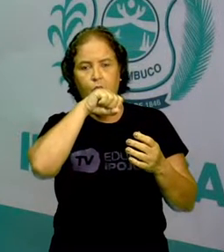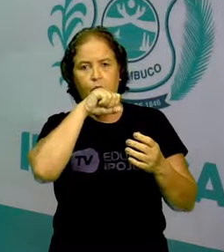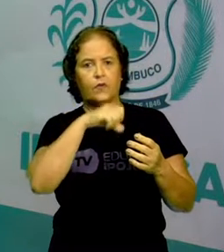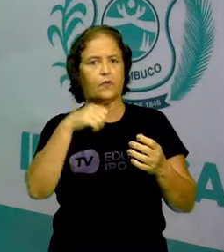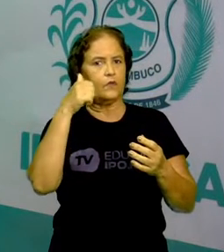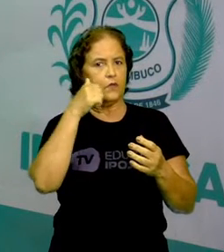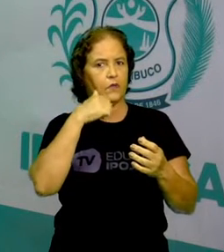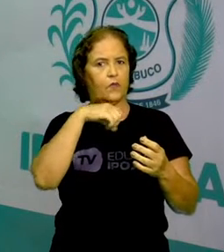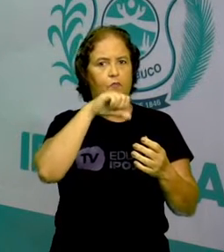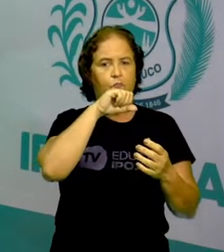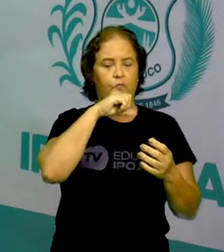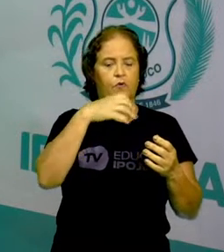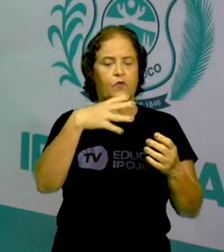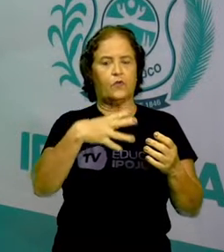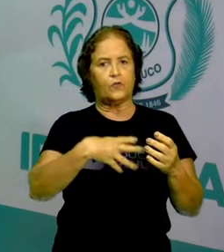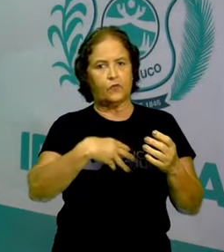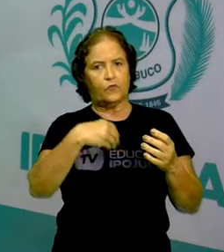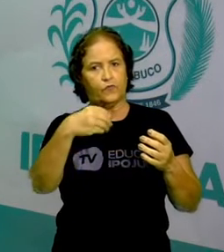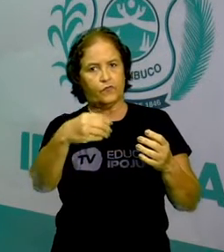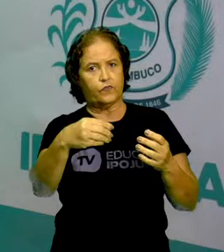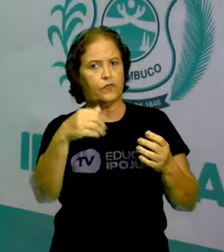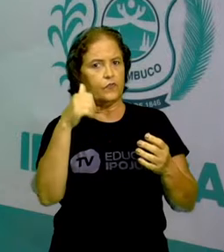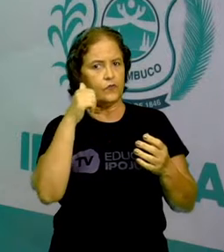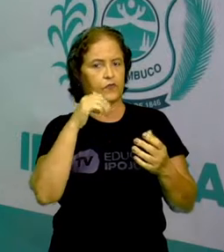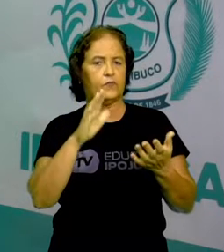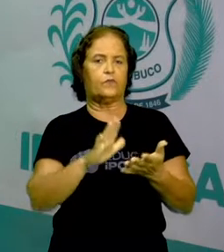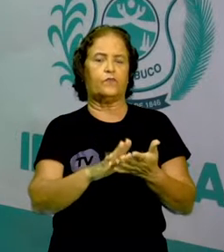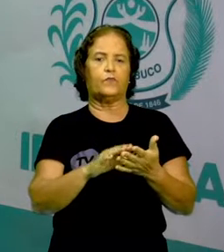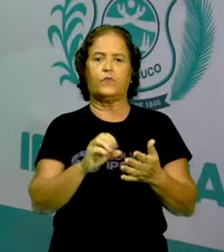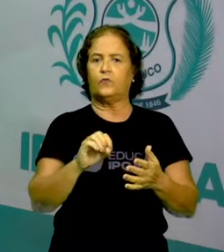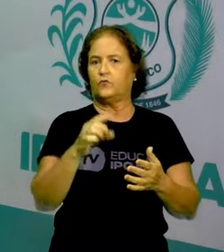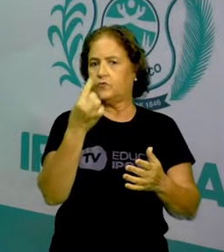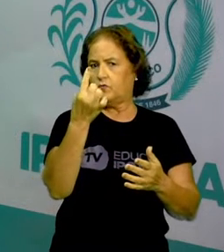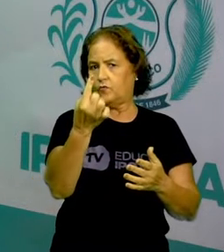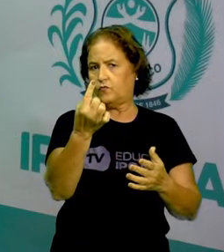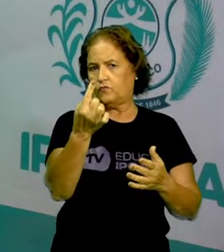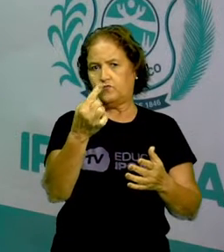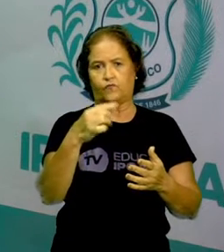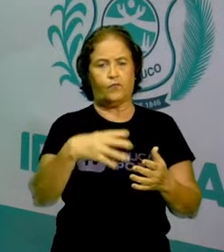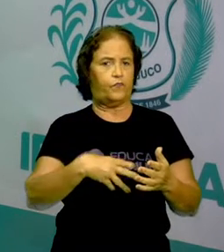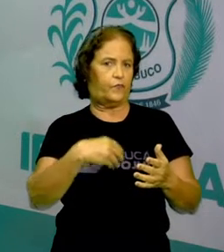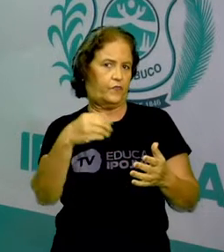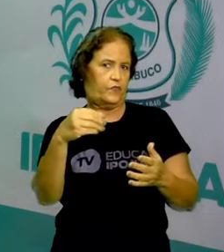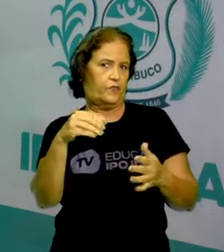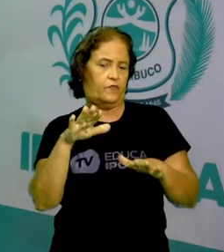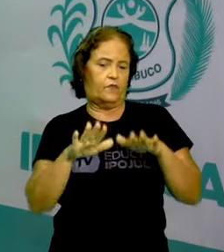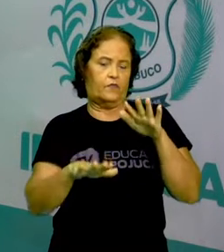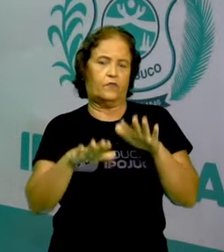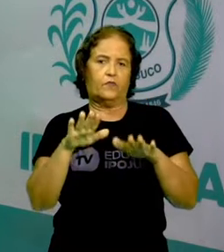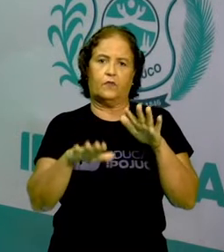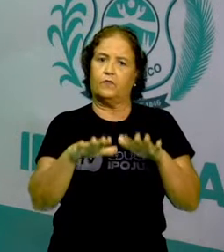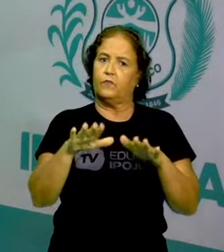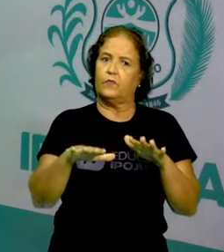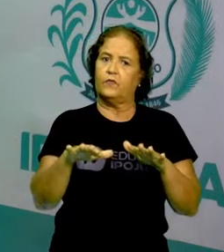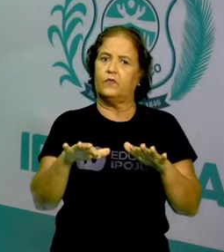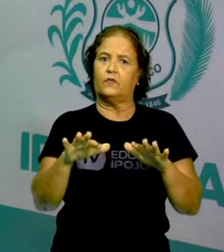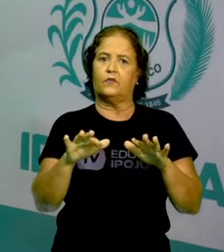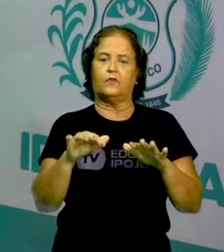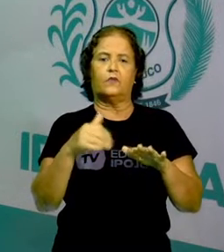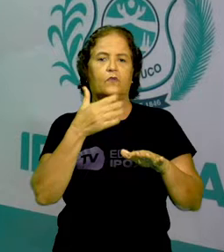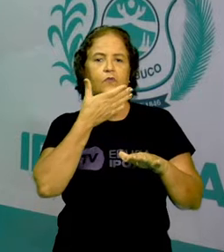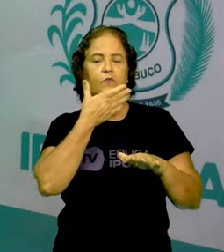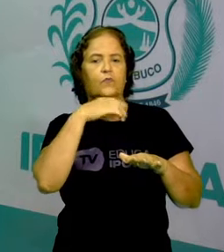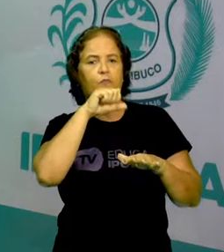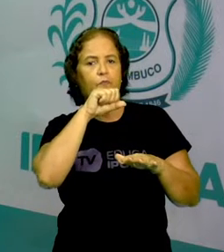dos filhos e às vezes, tem um filho só e vai depender da estrutura dessa família.